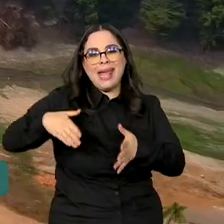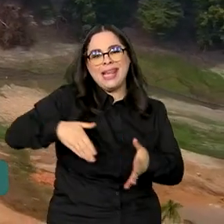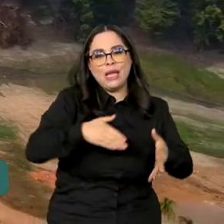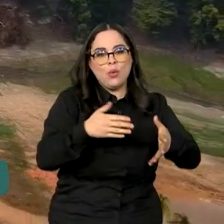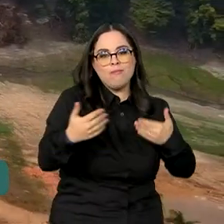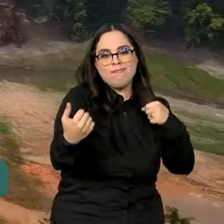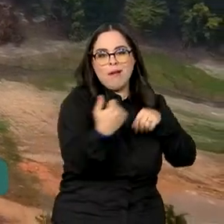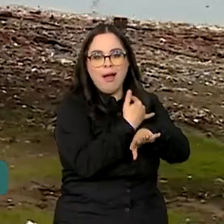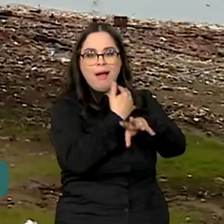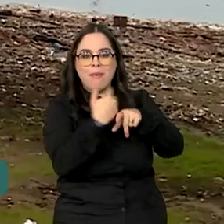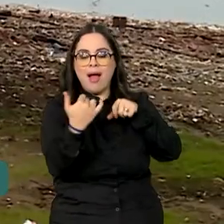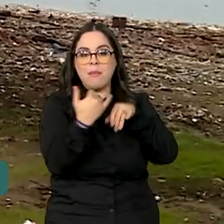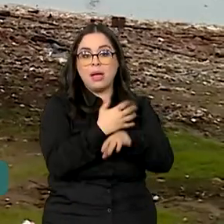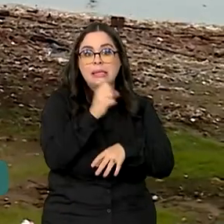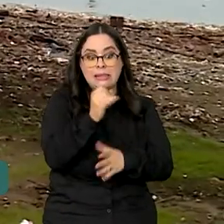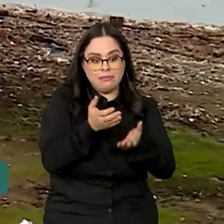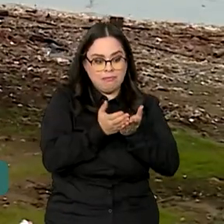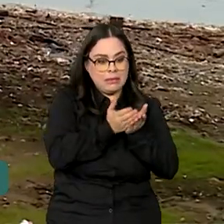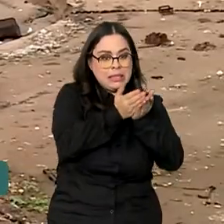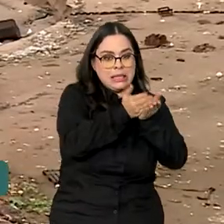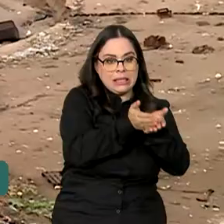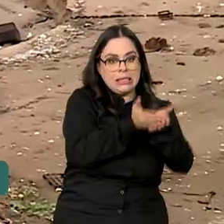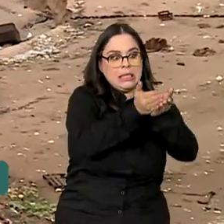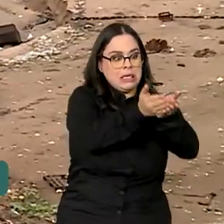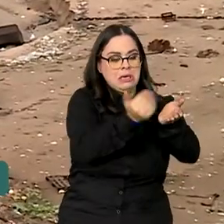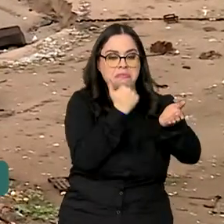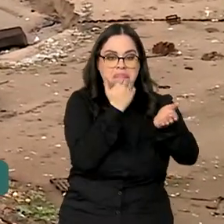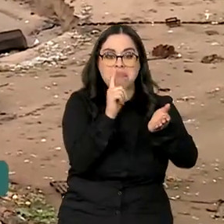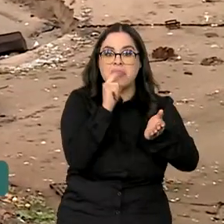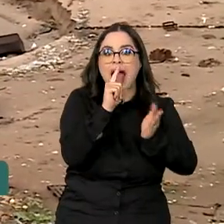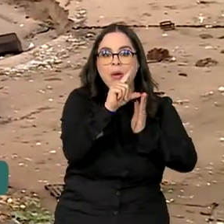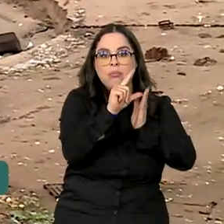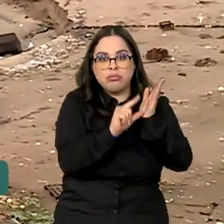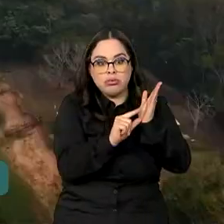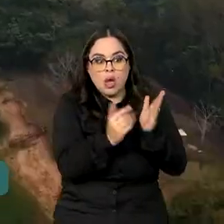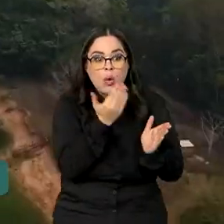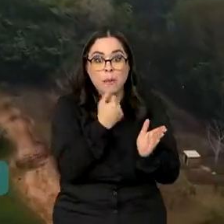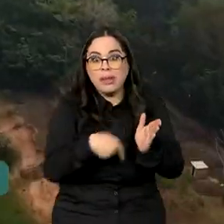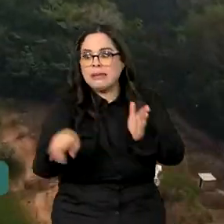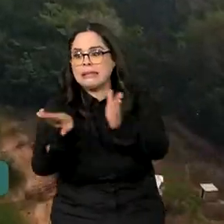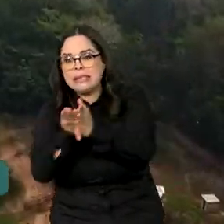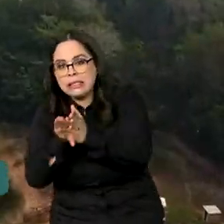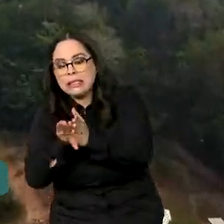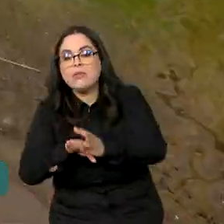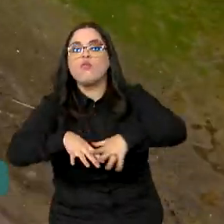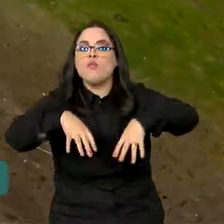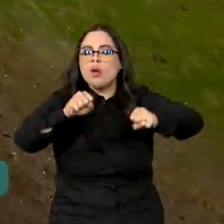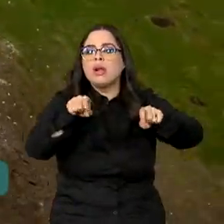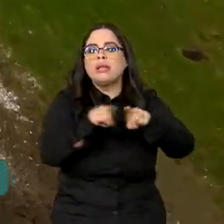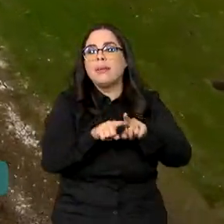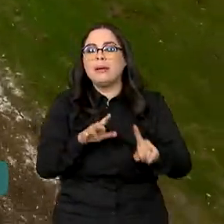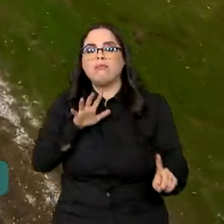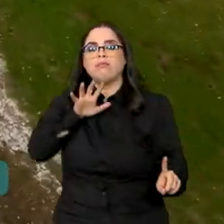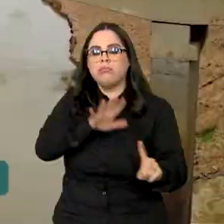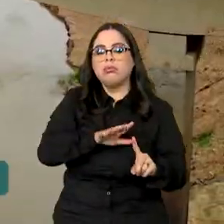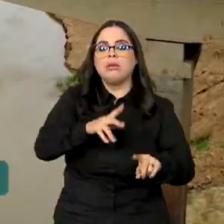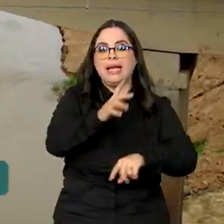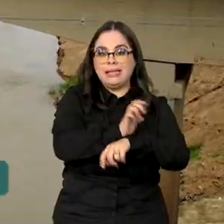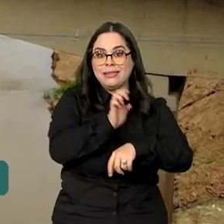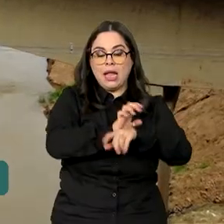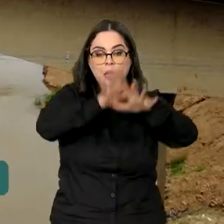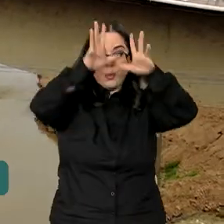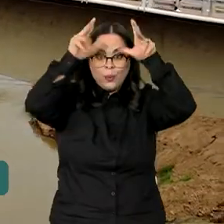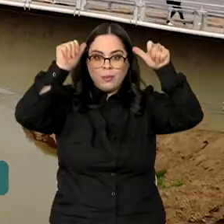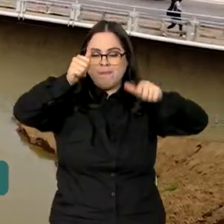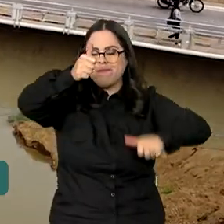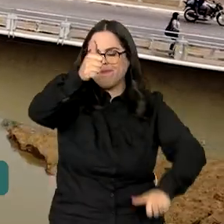Se os barcos não conseguem navegar, a comida não chega. A seca também atingiu o Acre. É a